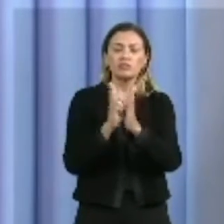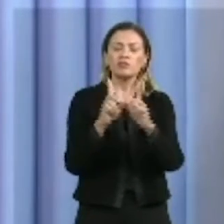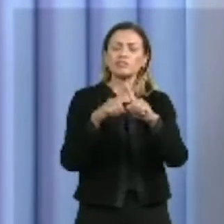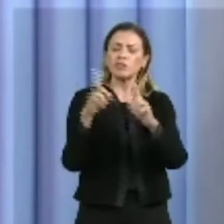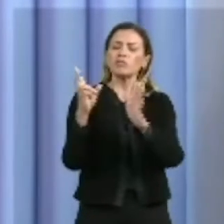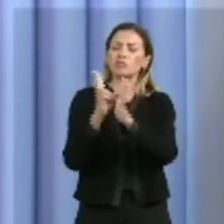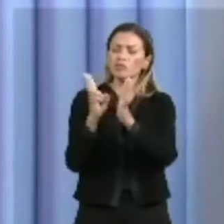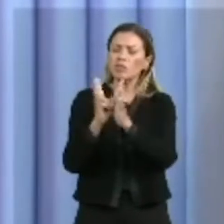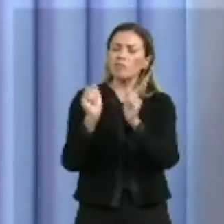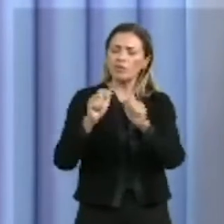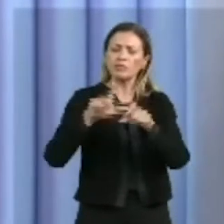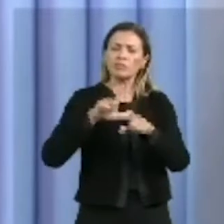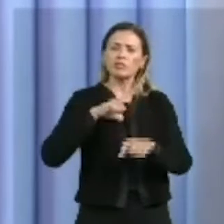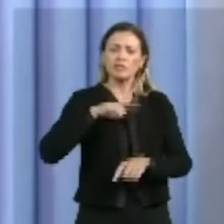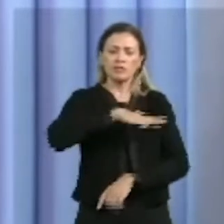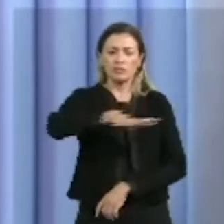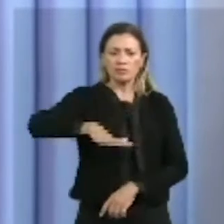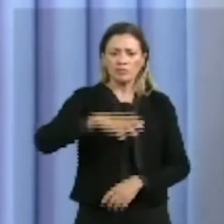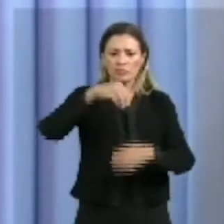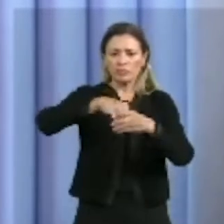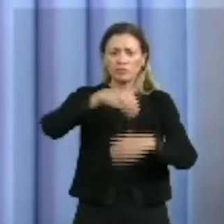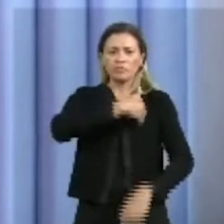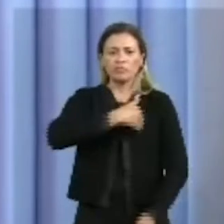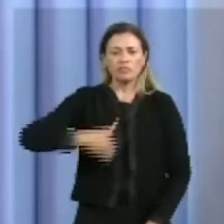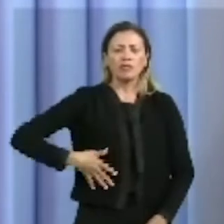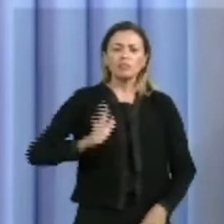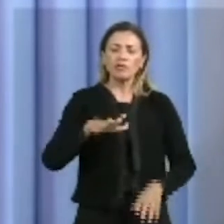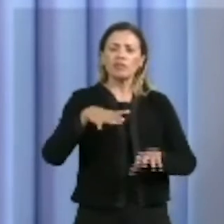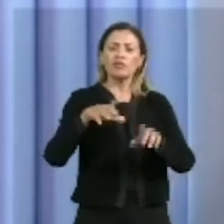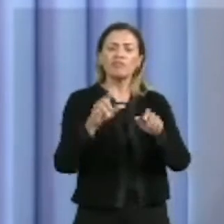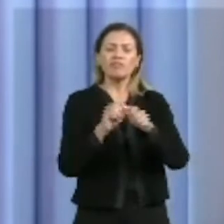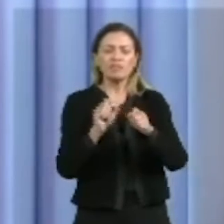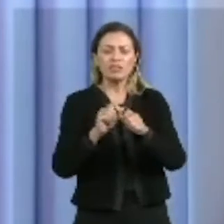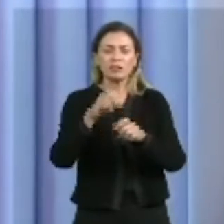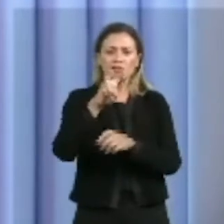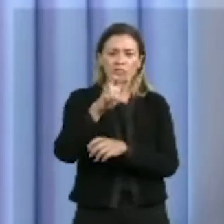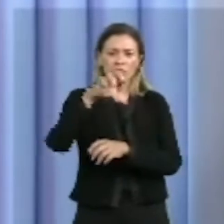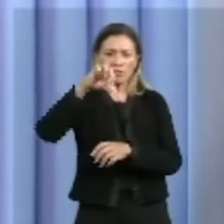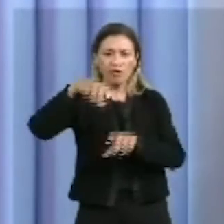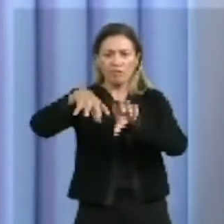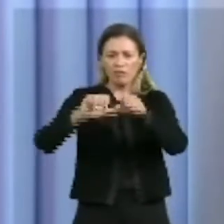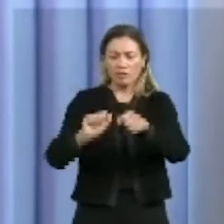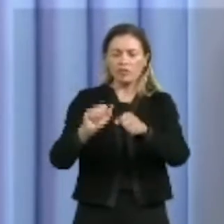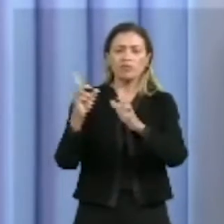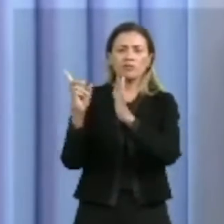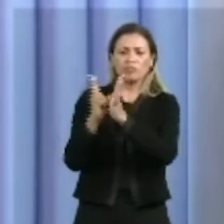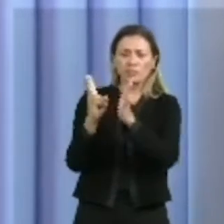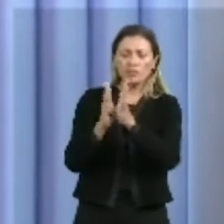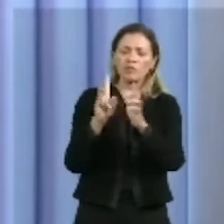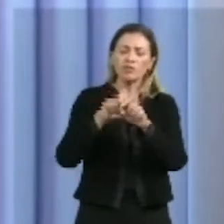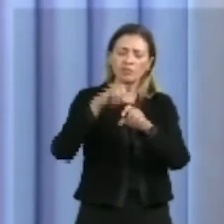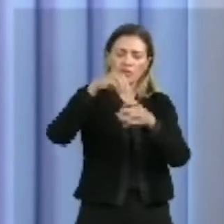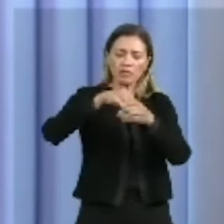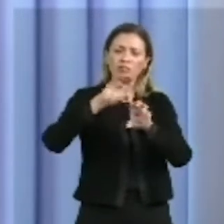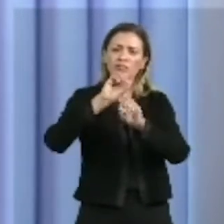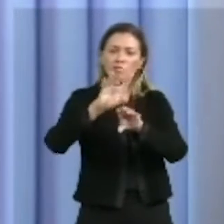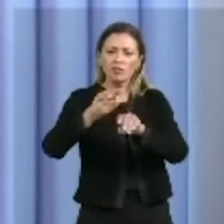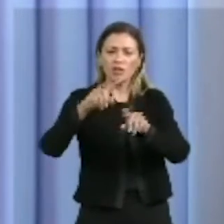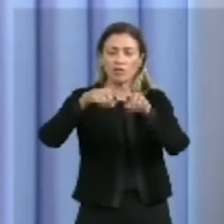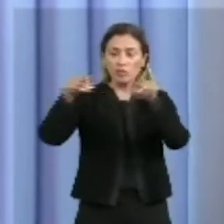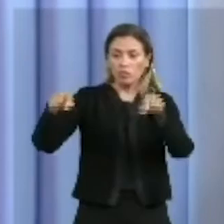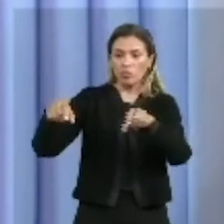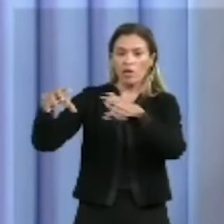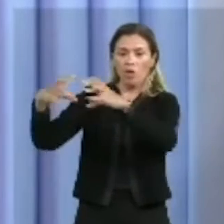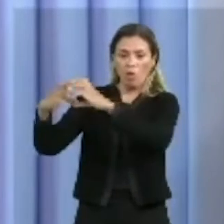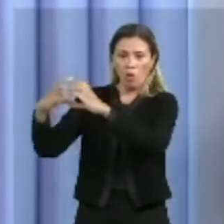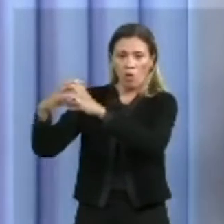indígenas possam ter espaço dentro do nosso governo. Nós já formamos 59 indígenas para poder dar aula dentro das suas aldeias,